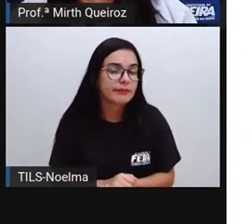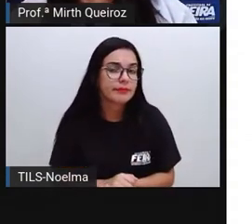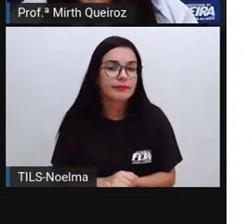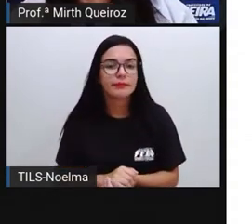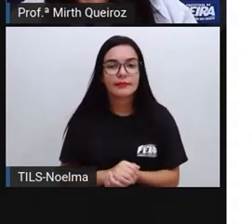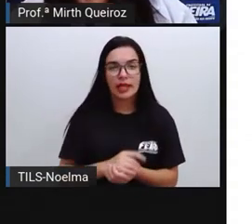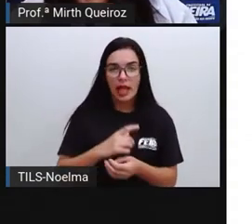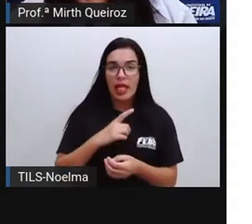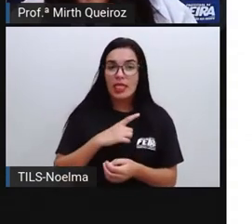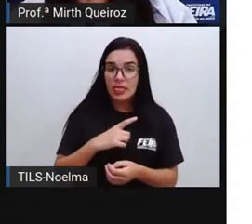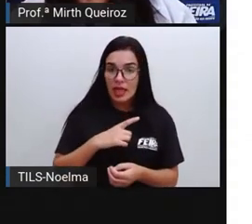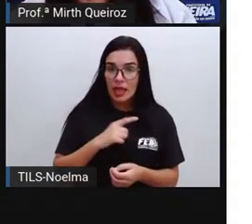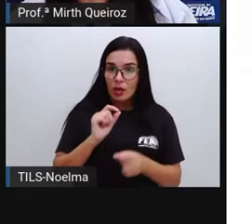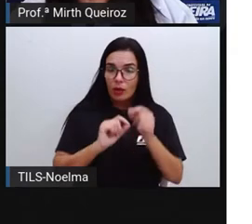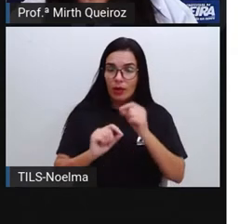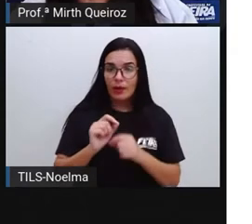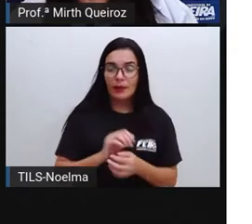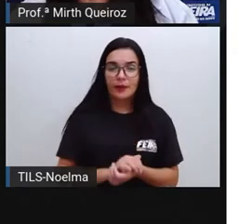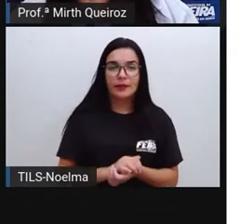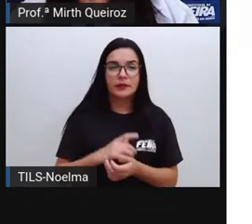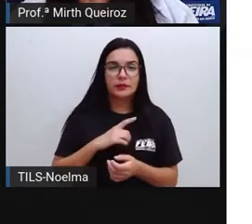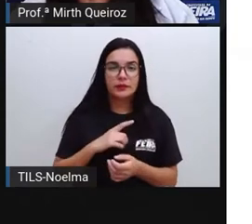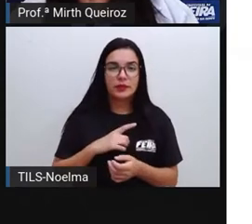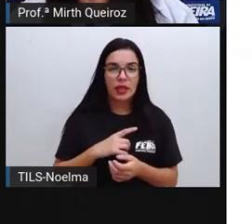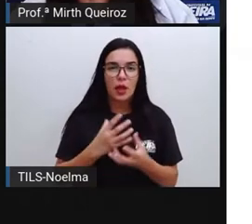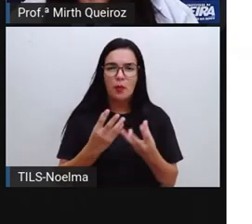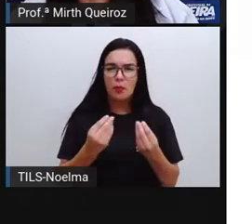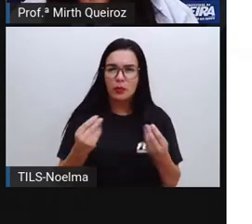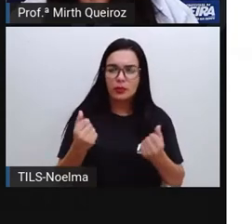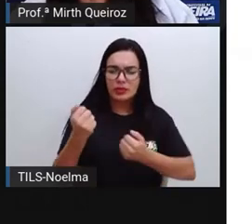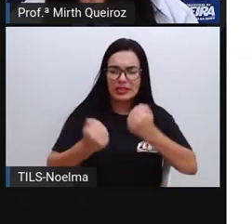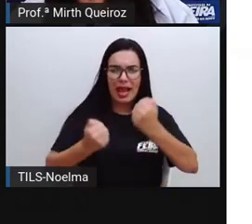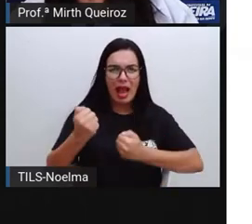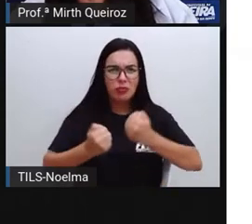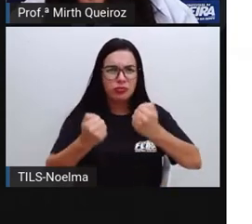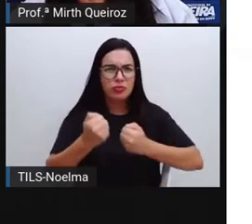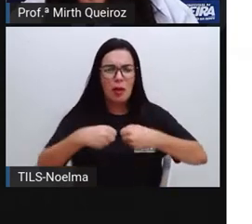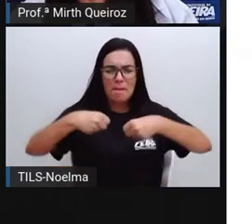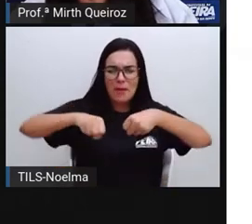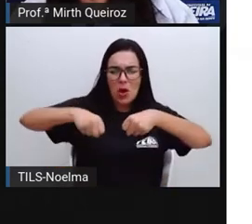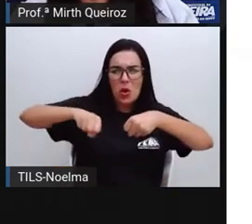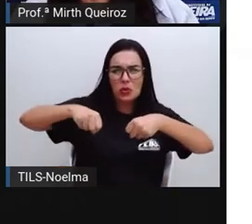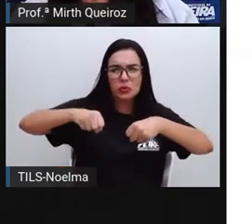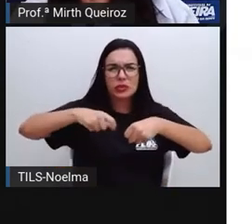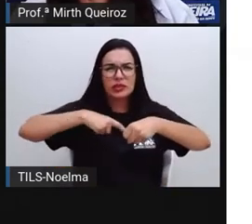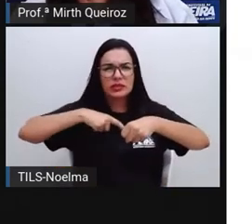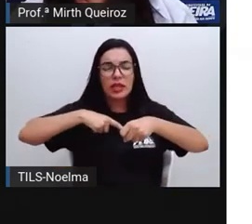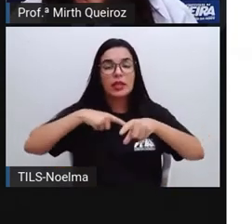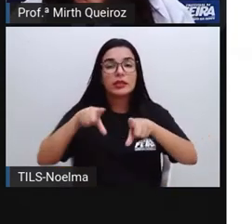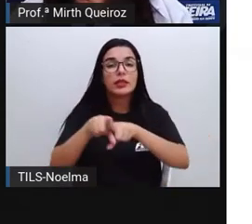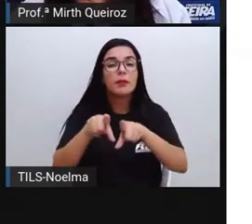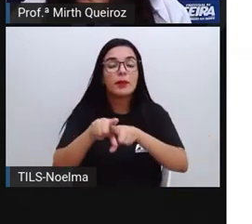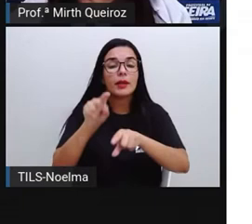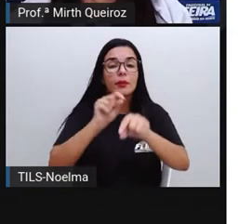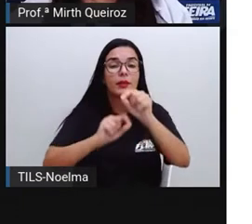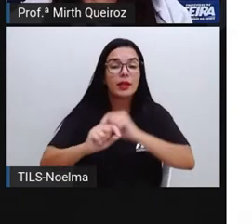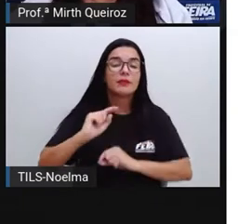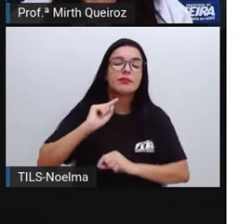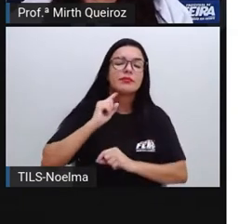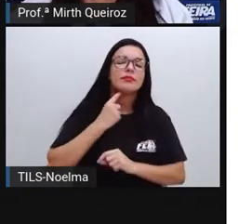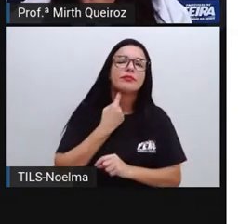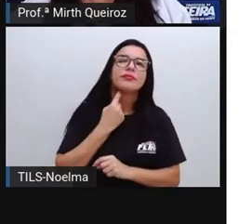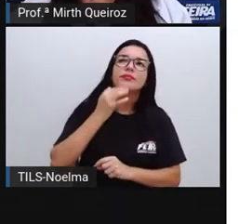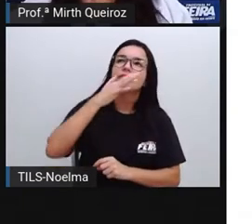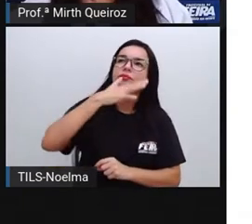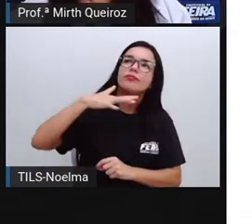congestionamento devido ao grande número de carros aí que são utilizados, vão causar também a poluição.